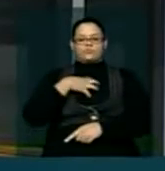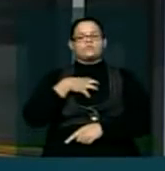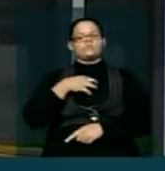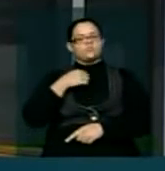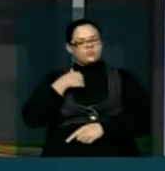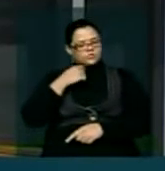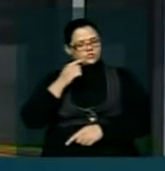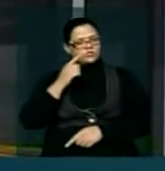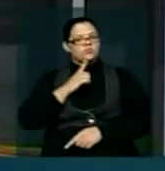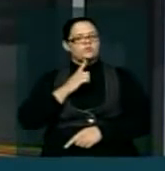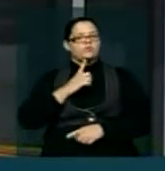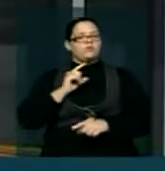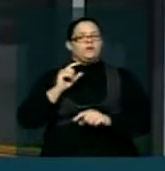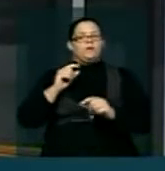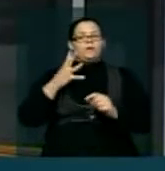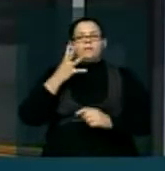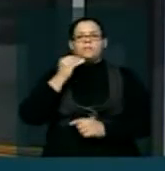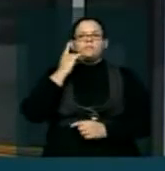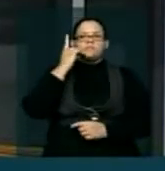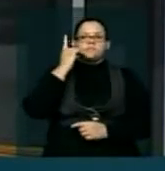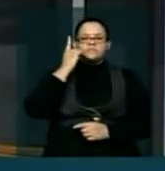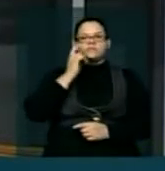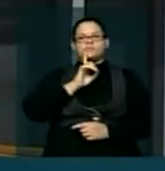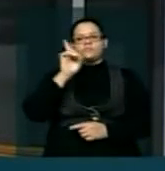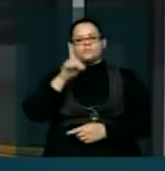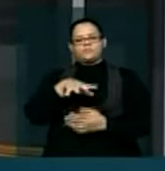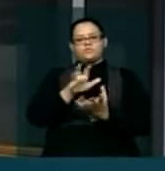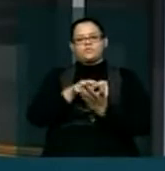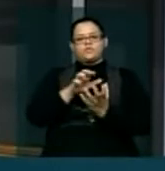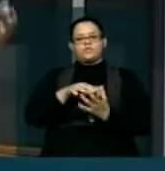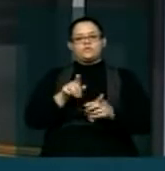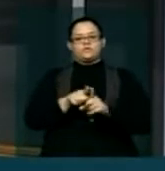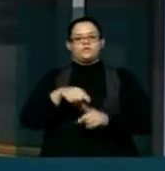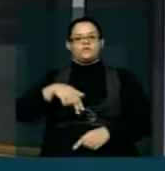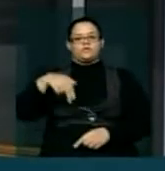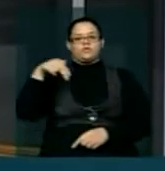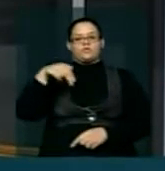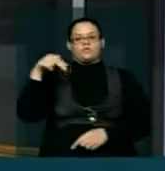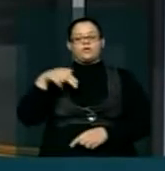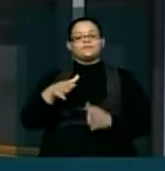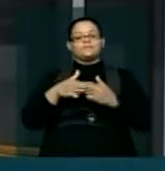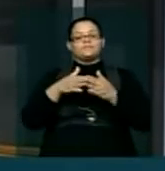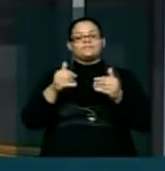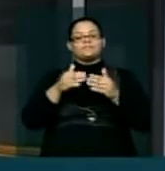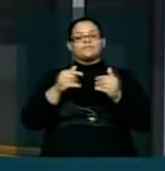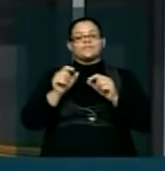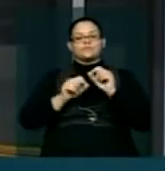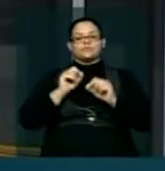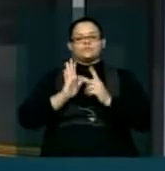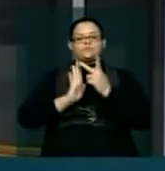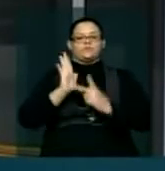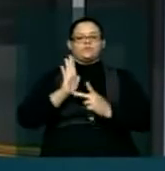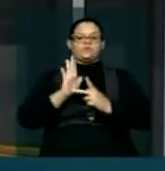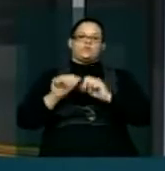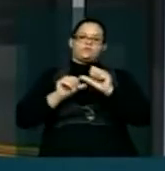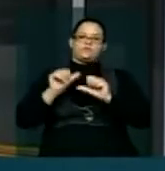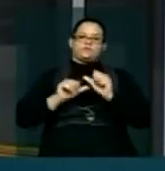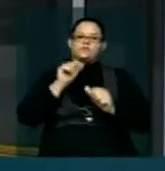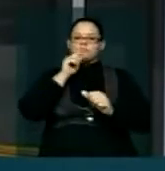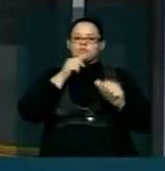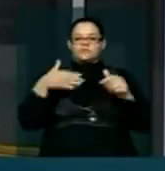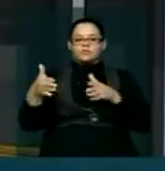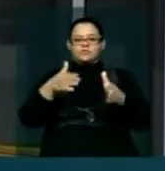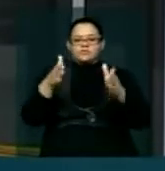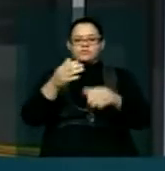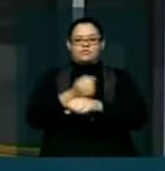Há muitos parlamentares da Paraíba, há muitos parlamentares do nordeste setentrional, clamam pela conclusão do projeto de transposição de águas do Rio São Francisco.